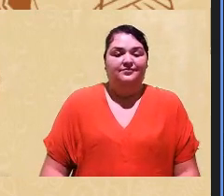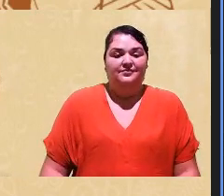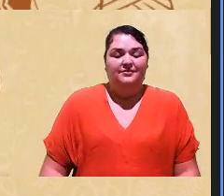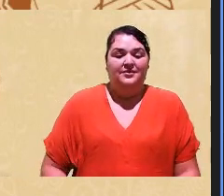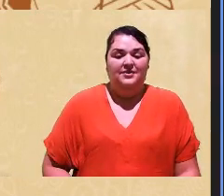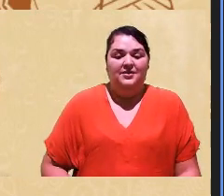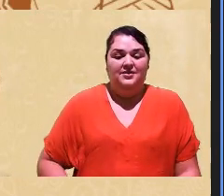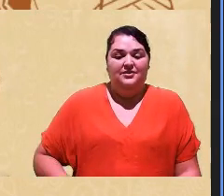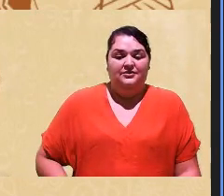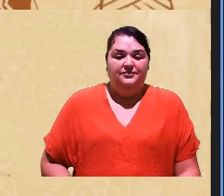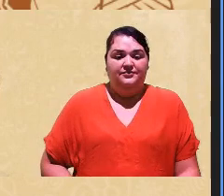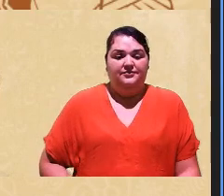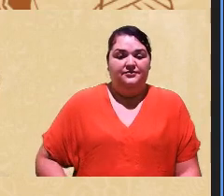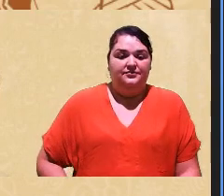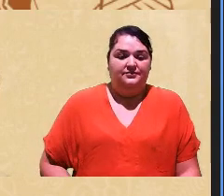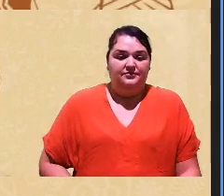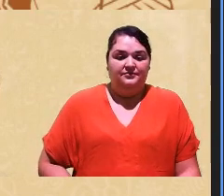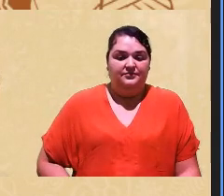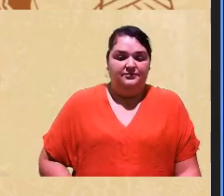que citou aqui no chat